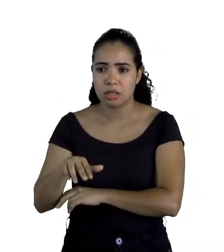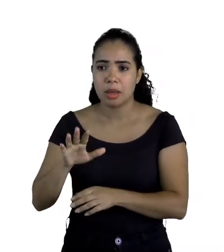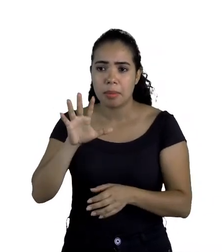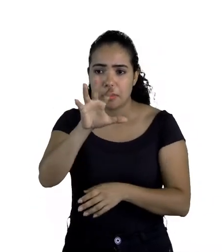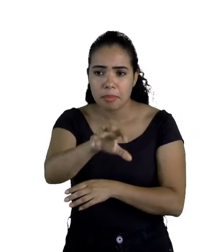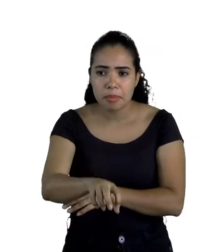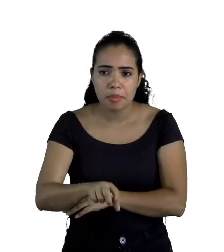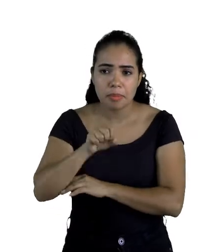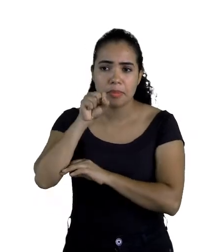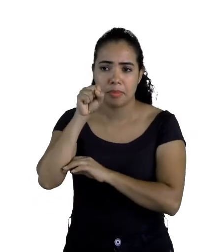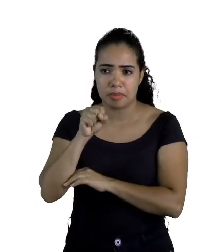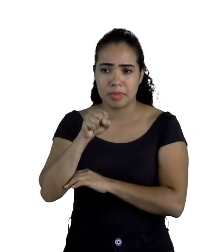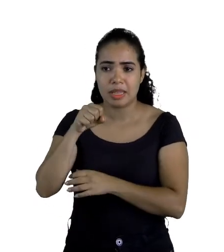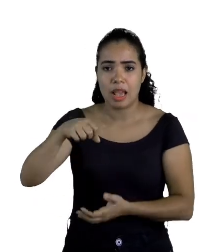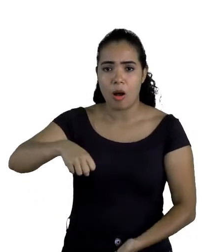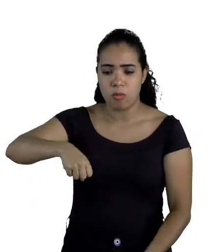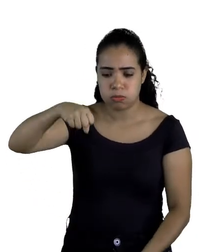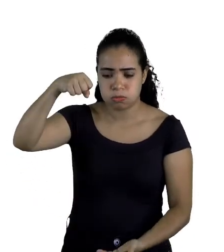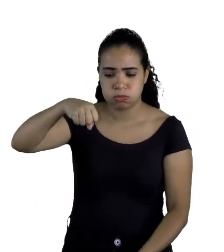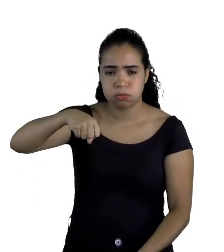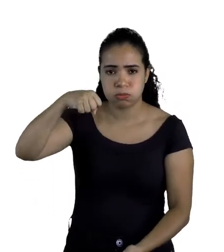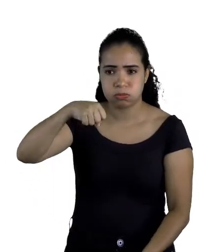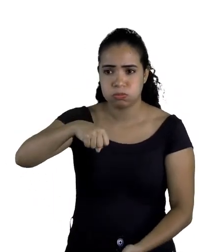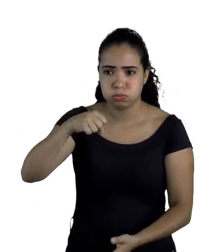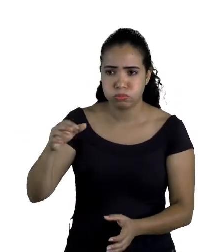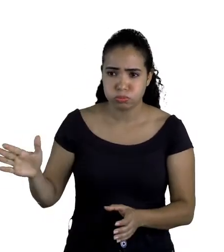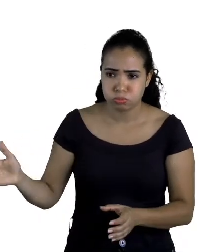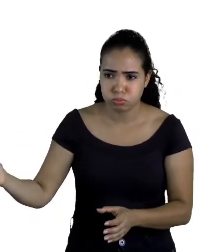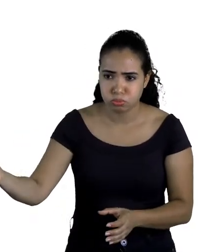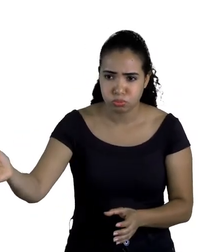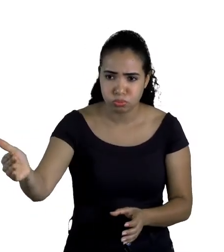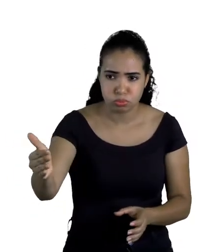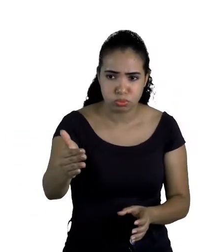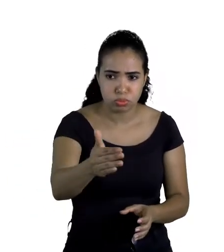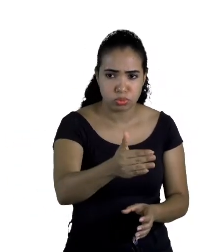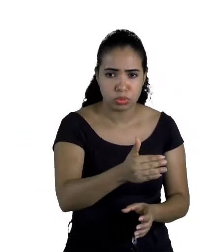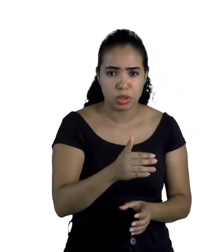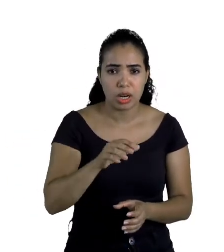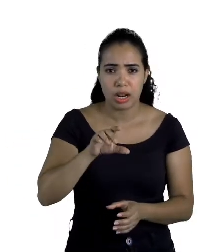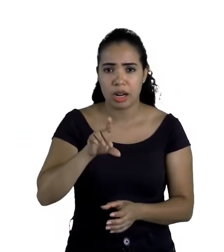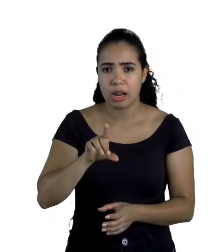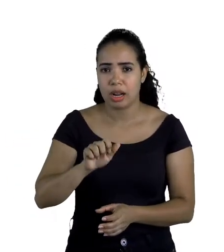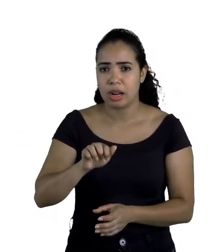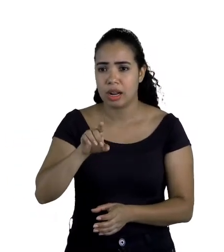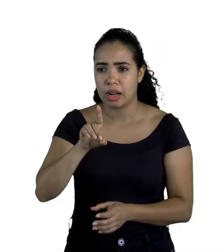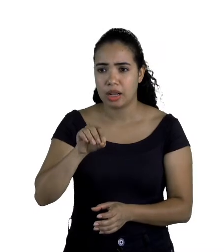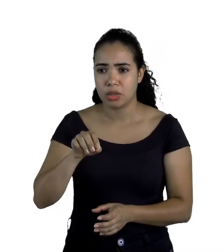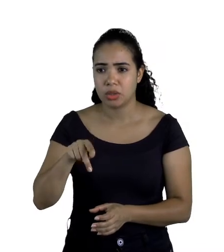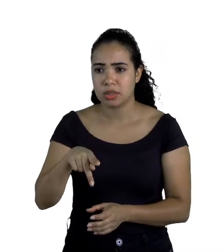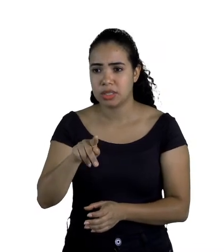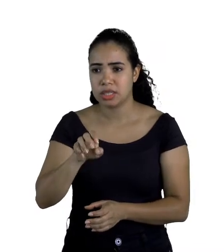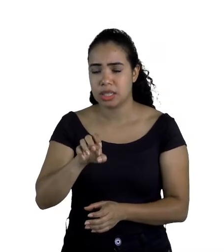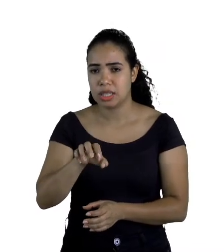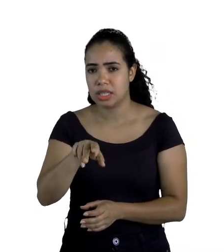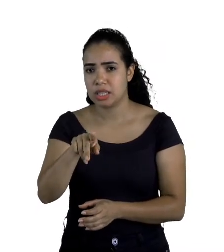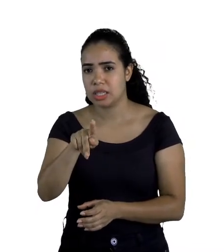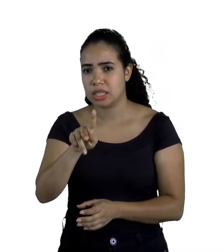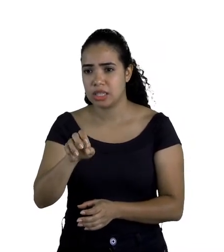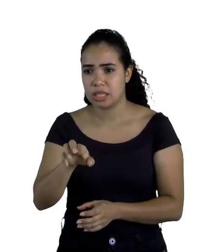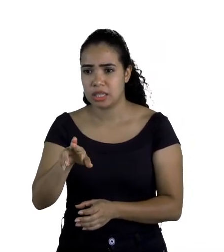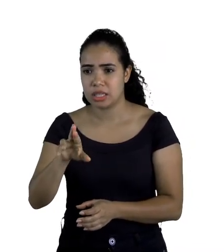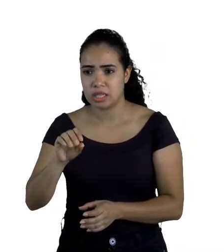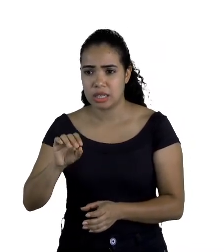que significa saco grande. Juntou todos os seus ados quequerê, que significa